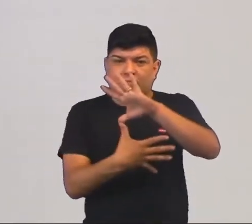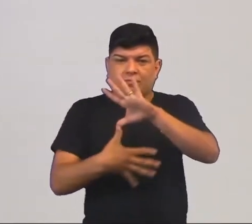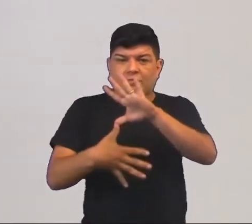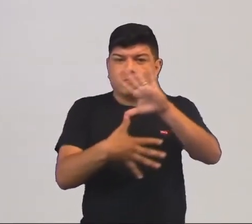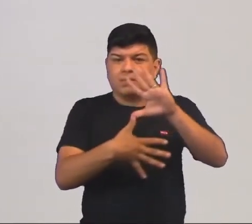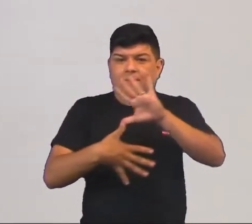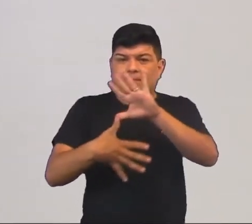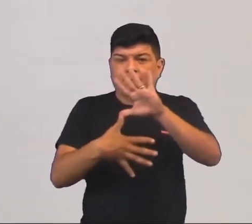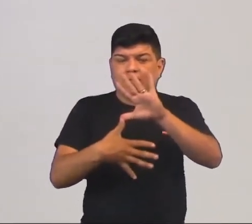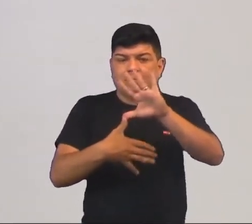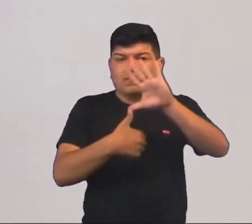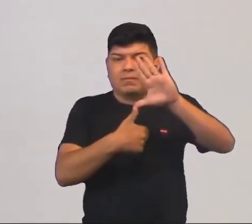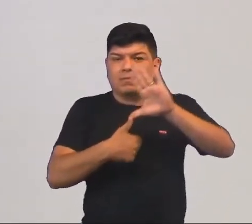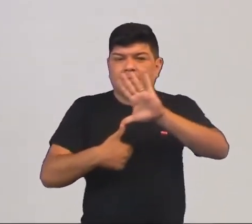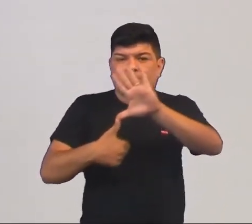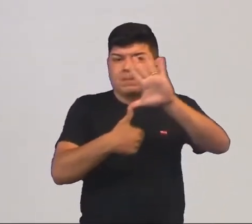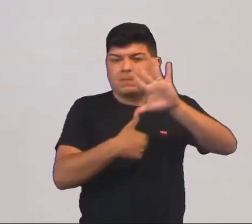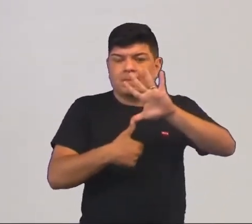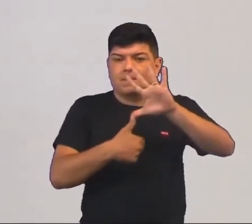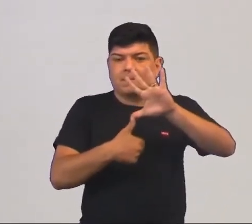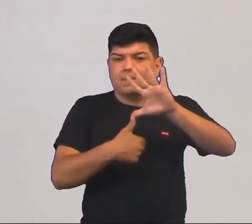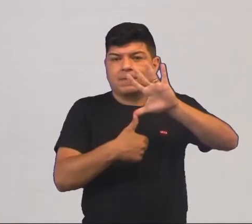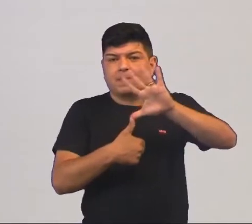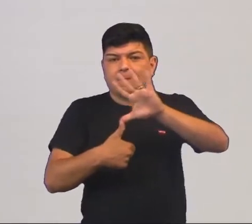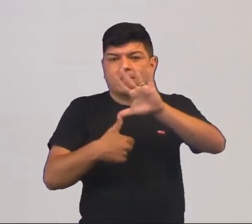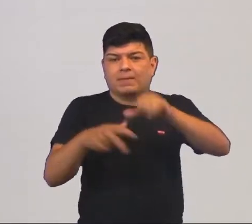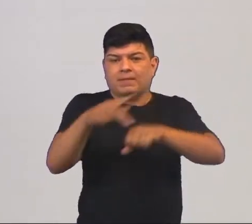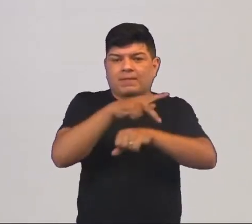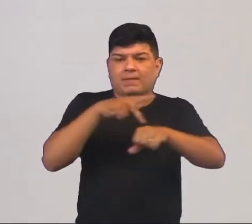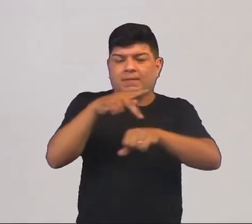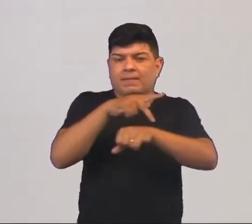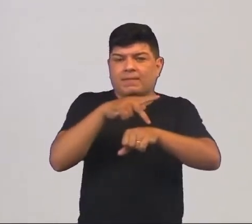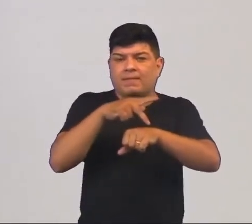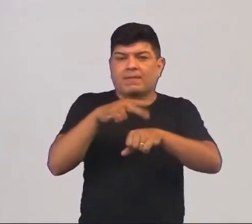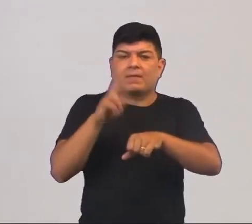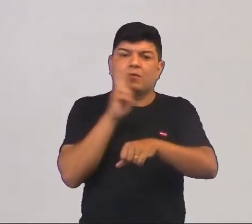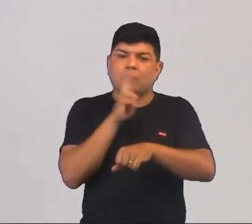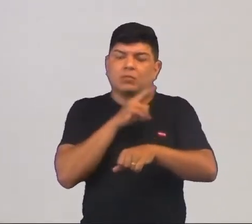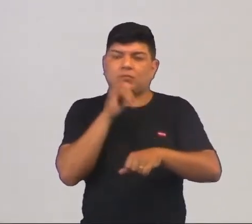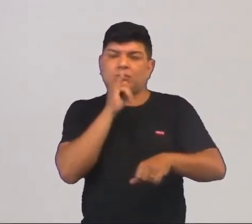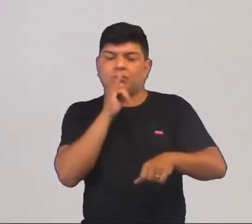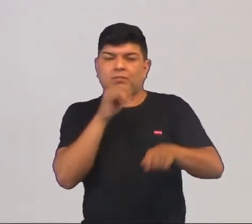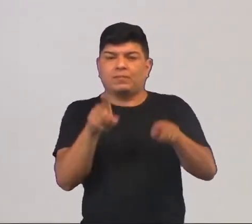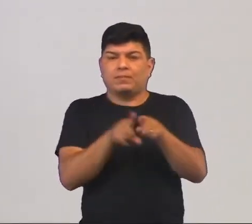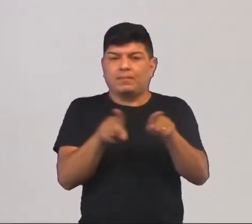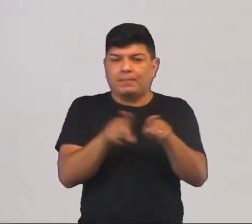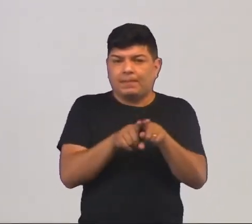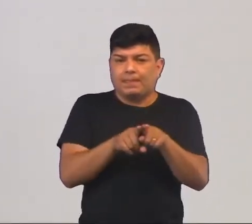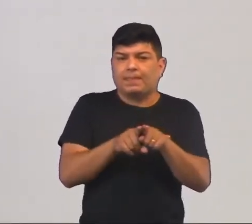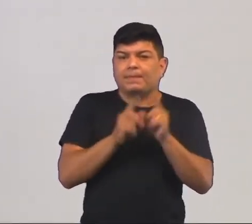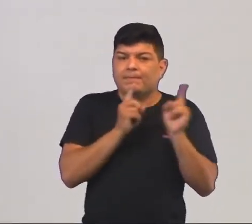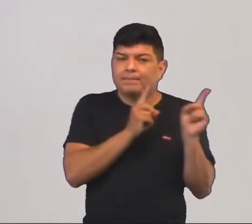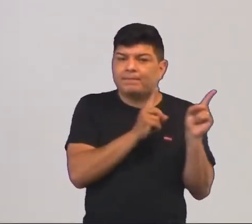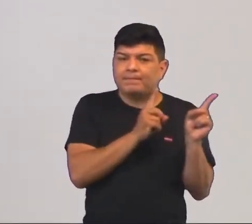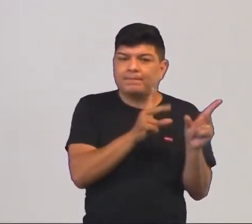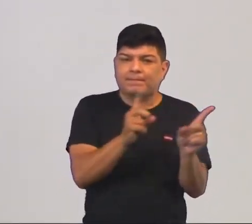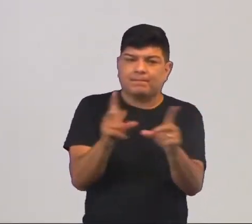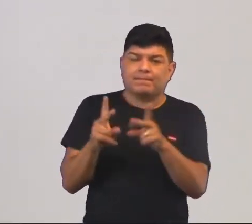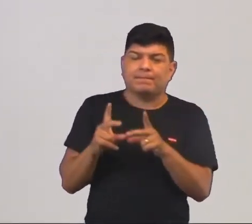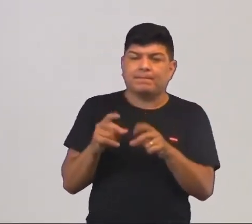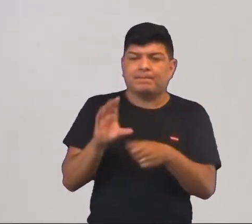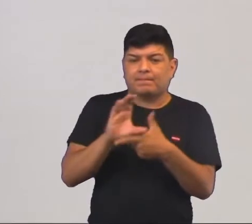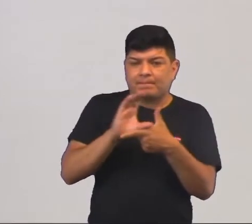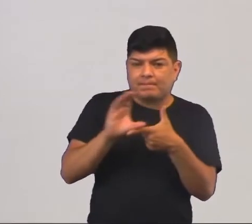do Sul, como acontece, por exemplo, nos países da Ásia, como Rússia, por exemplo, que é uma grande fornecedora de